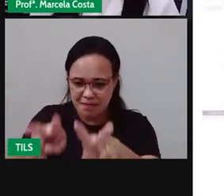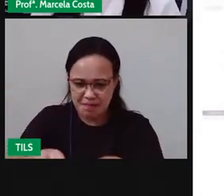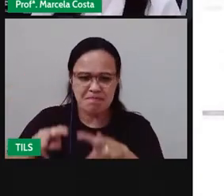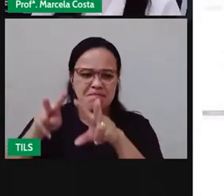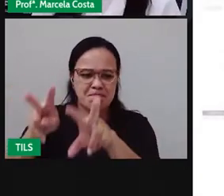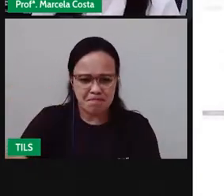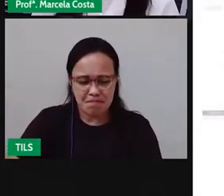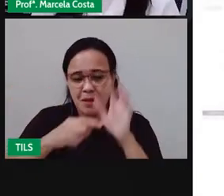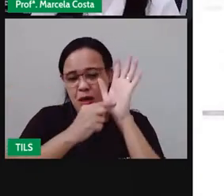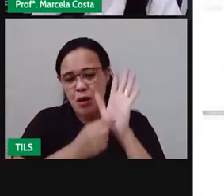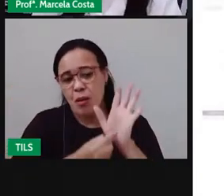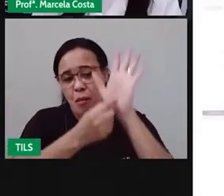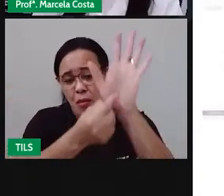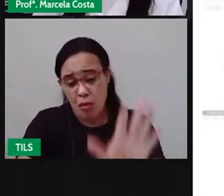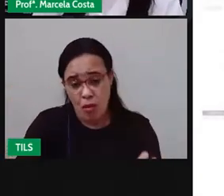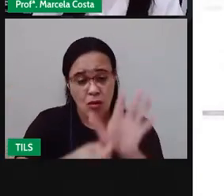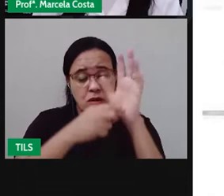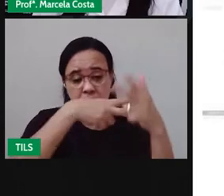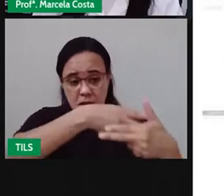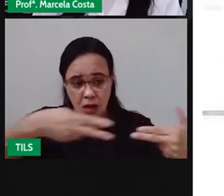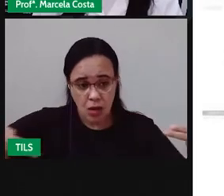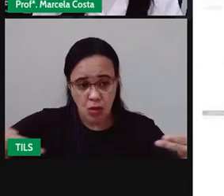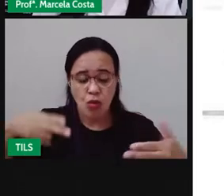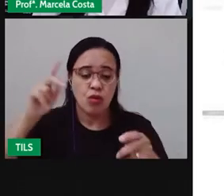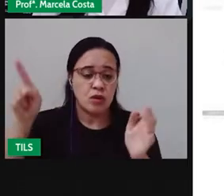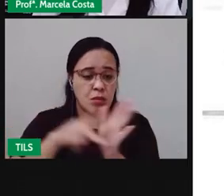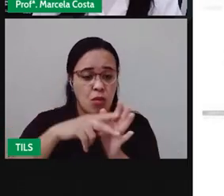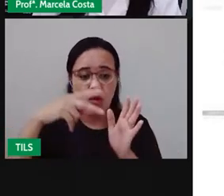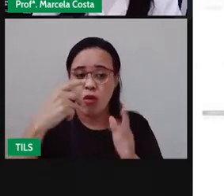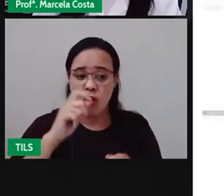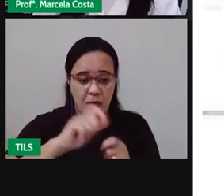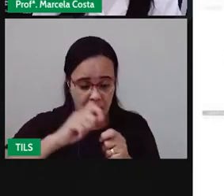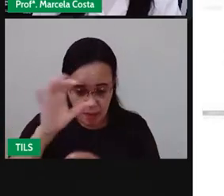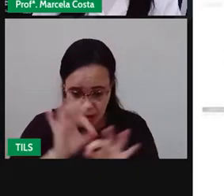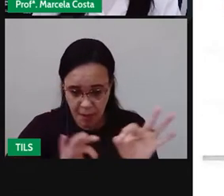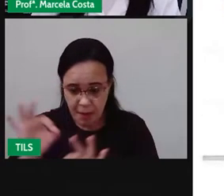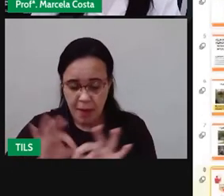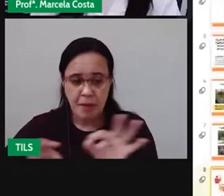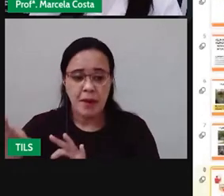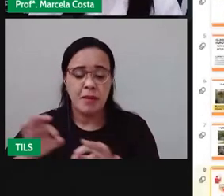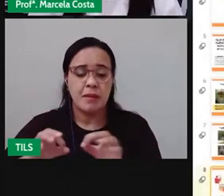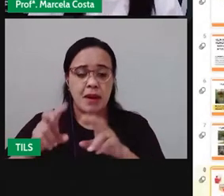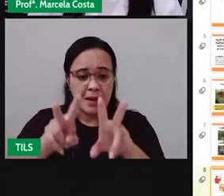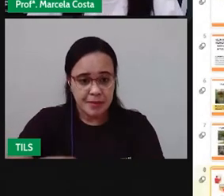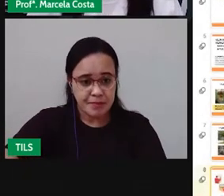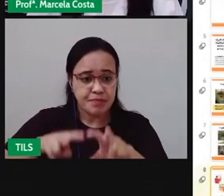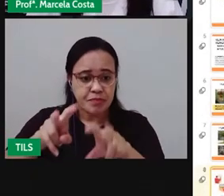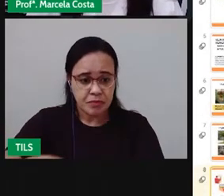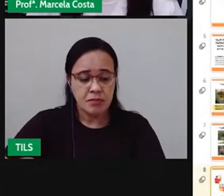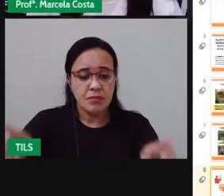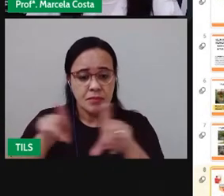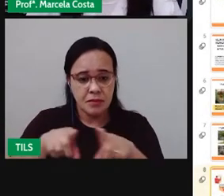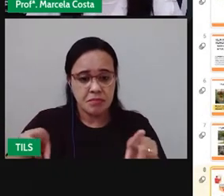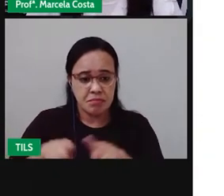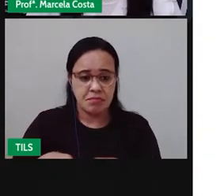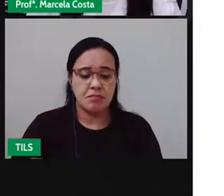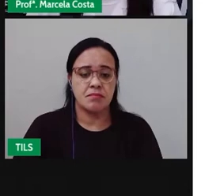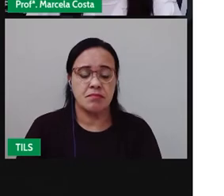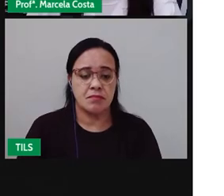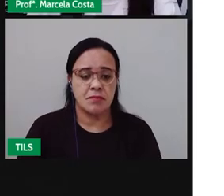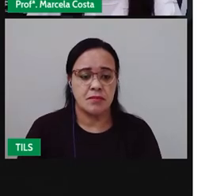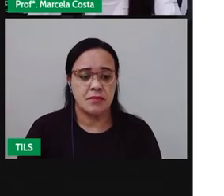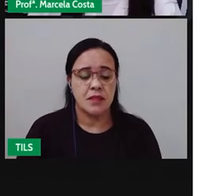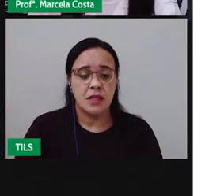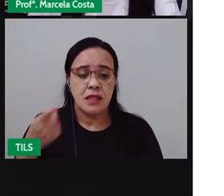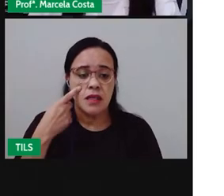demonstrar suas plantas suas produções agrícolas e a gente vai ver um pouco das plantas